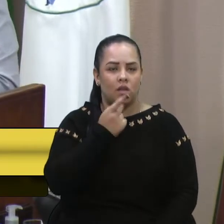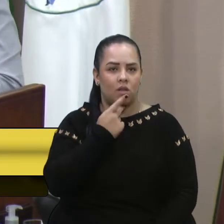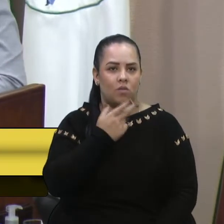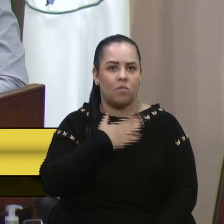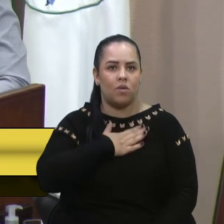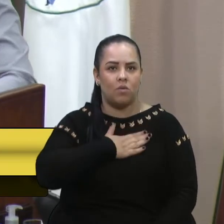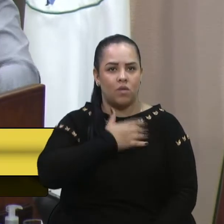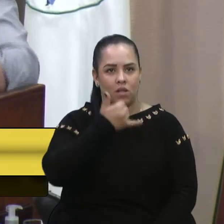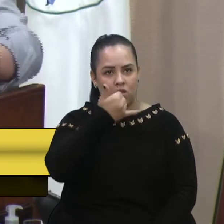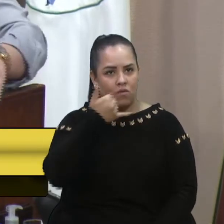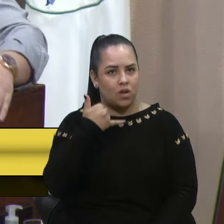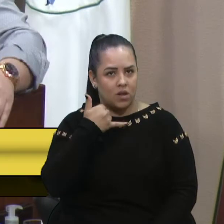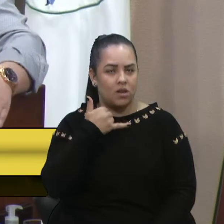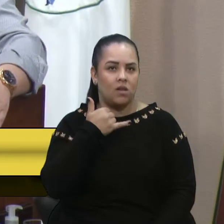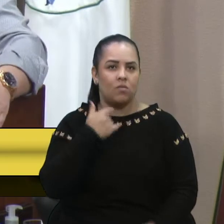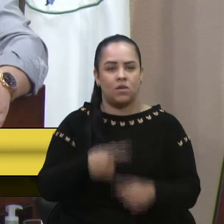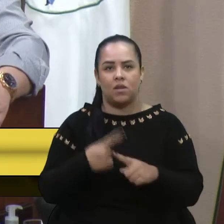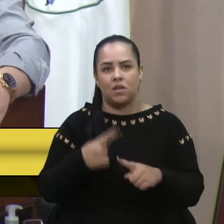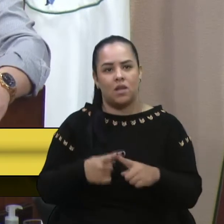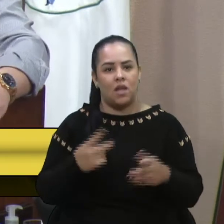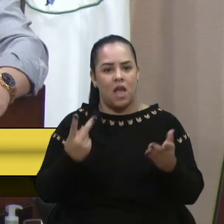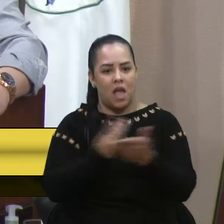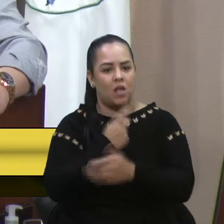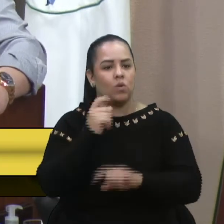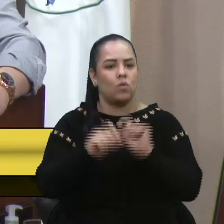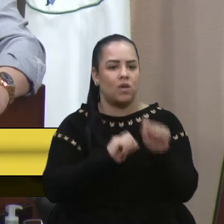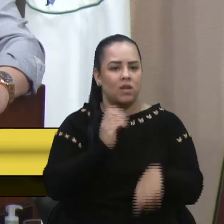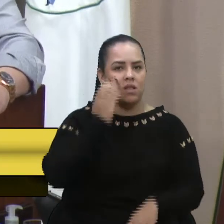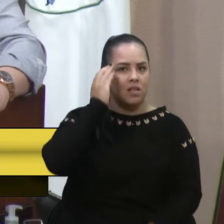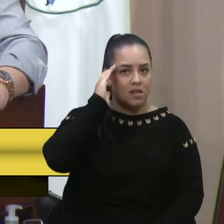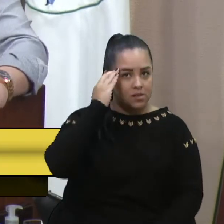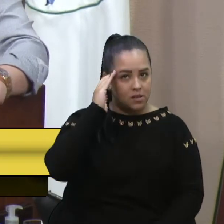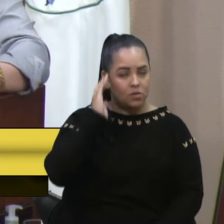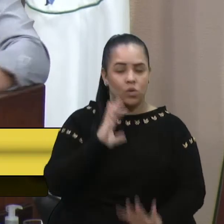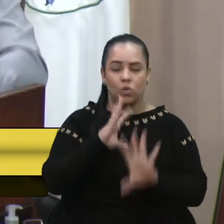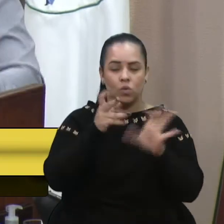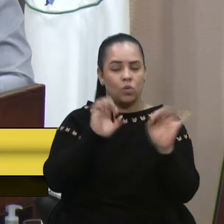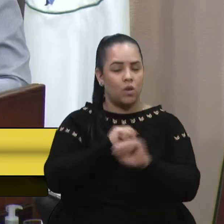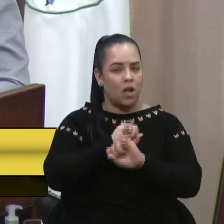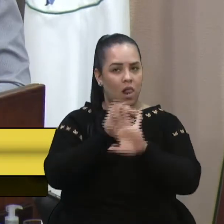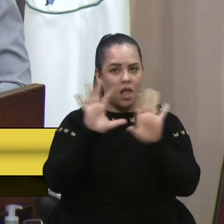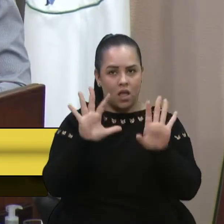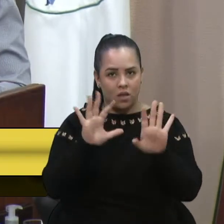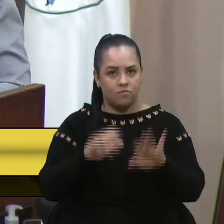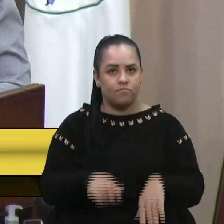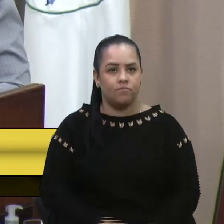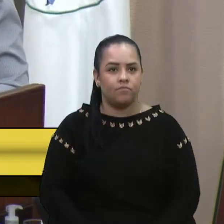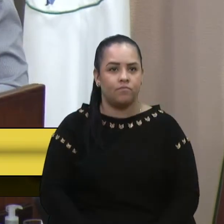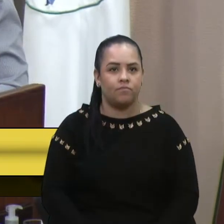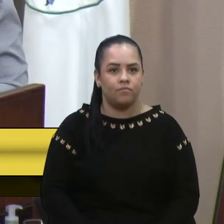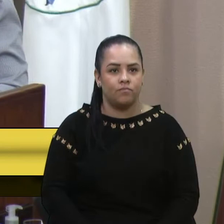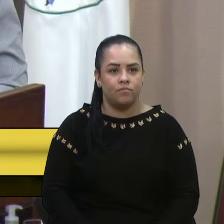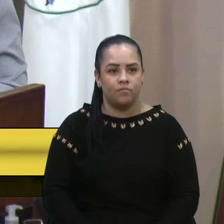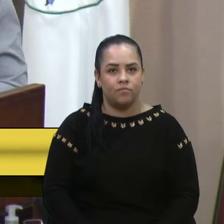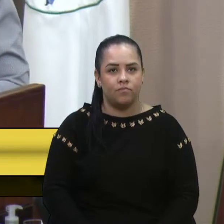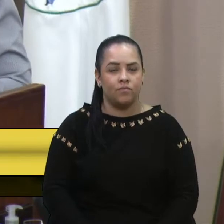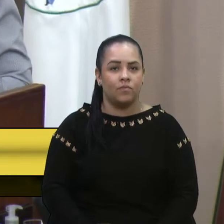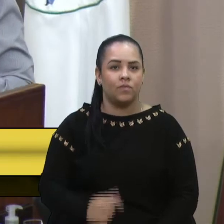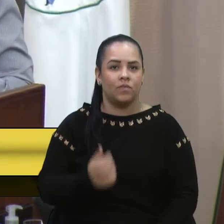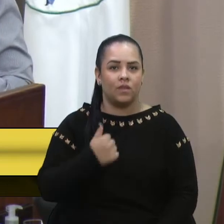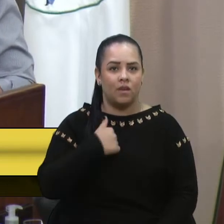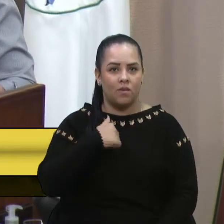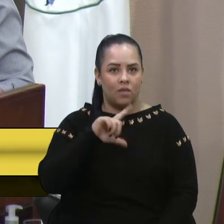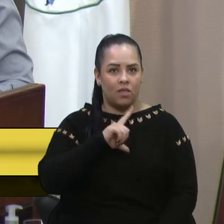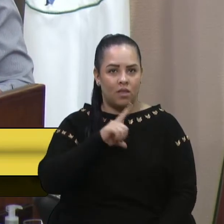nenhum, que foi fora de contexto realmente a questão, e tudo tranquilo. E, pessoal, daí hoje eu trago a lista que a gente